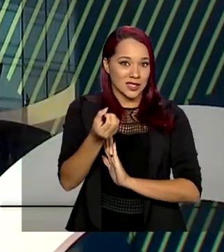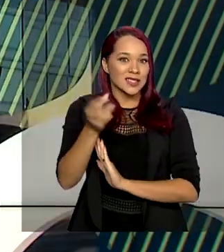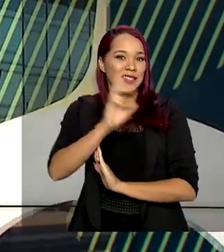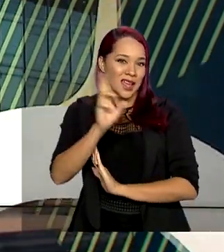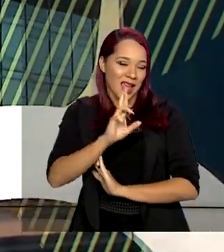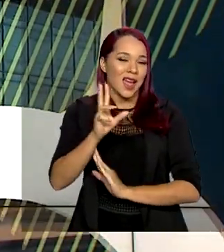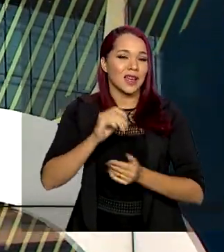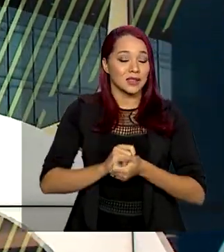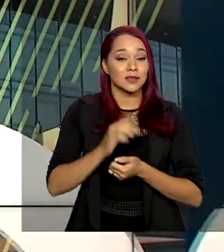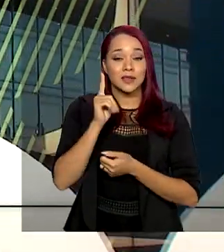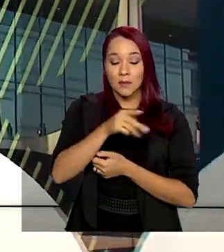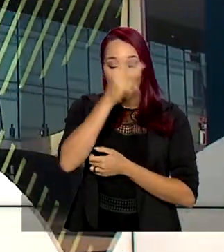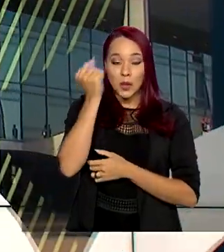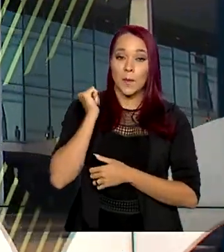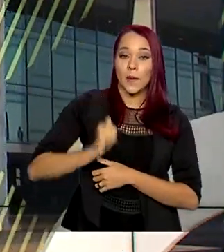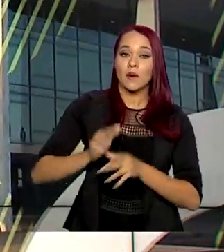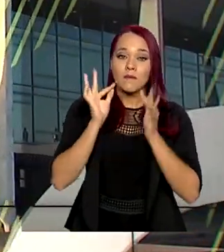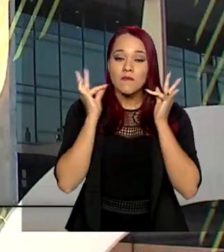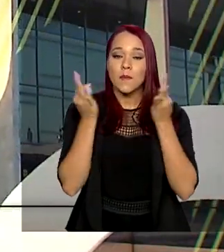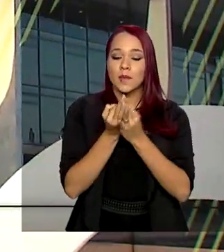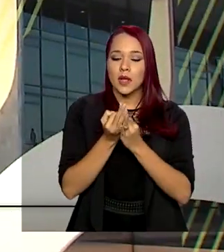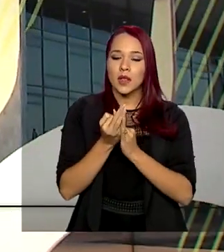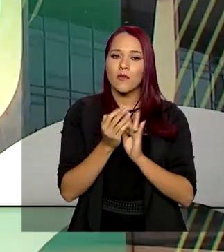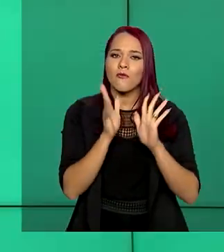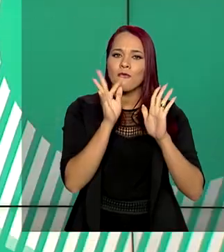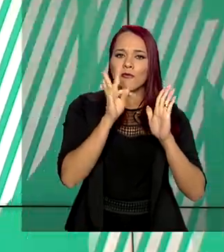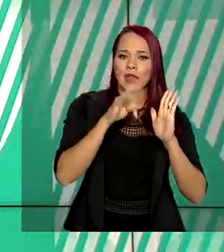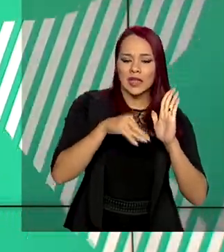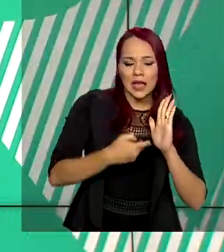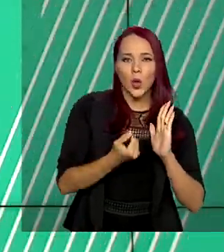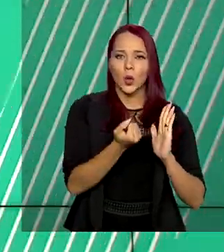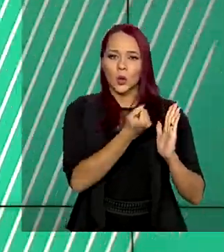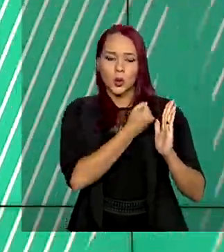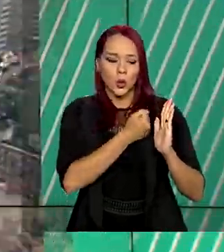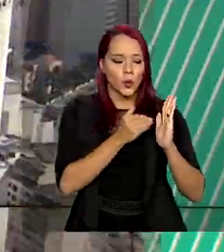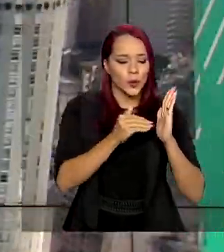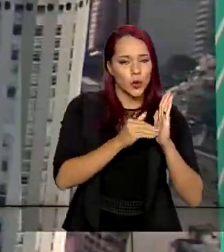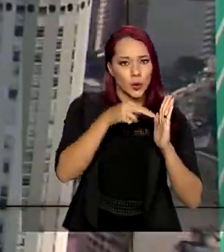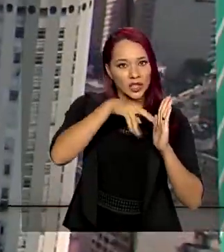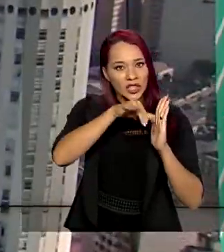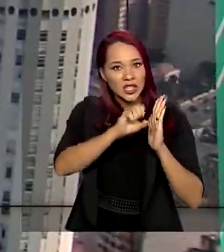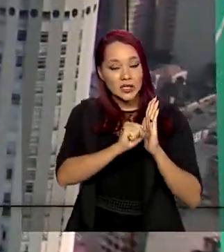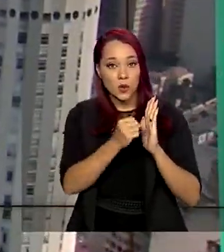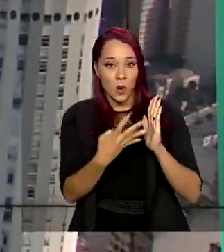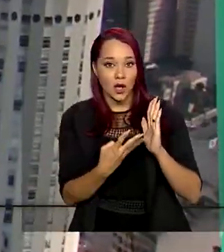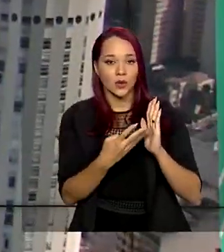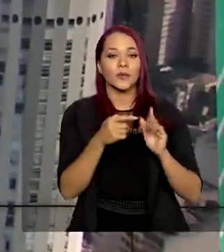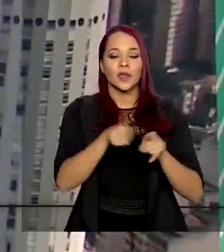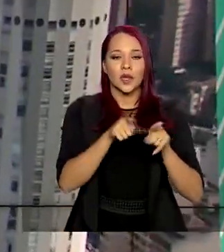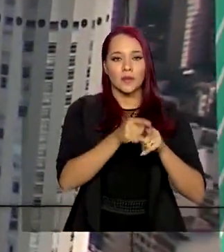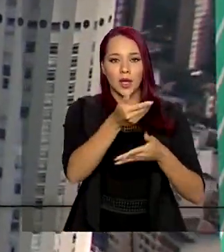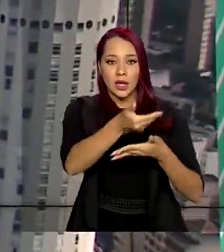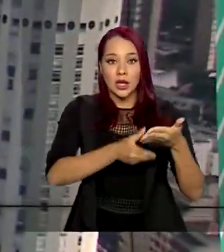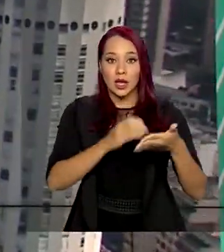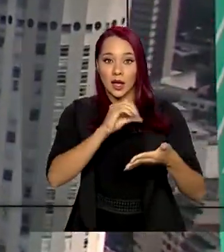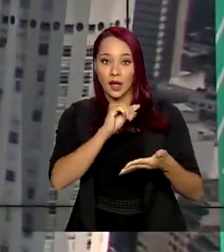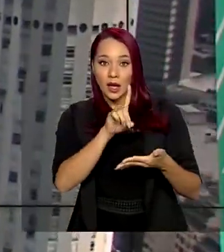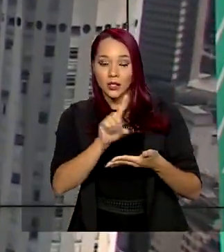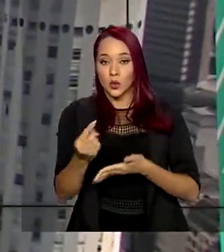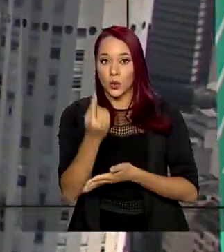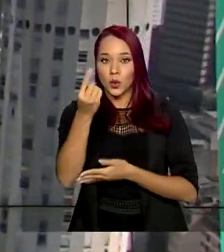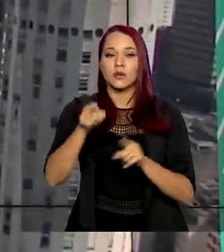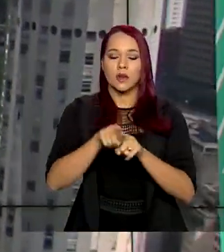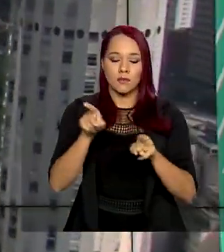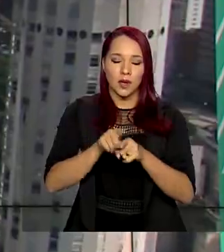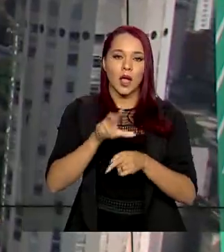São beneficiários do Bolsa Família, com final do NIS igual a 4, os inscritos no Cade Único e quem se cadastrou